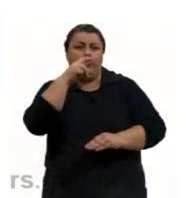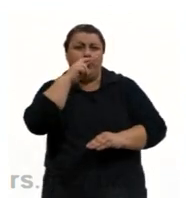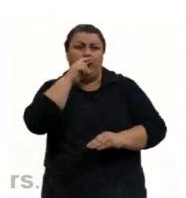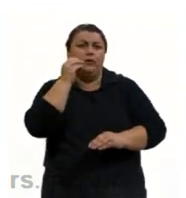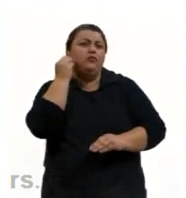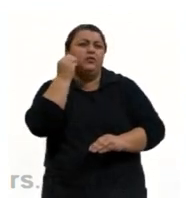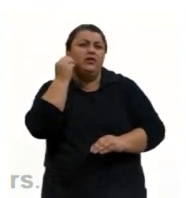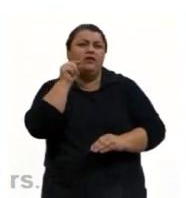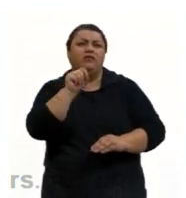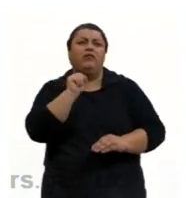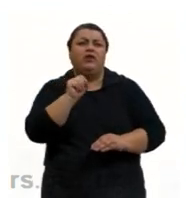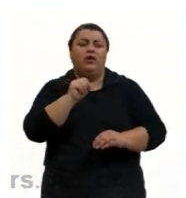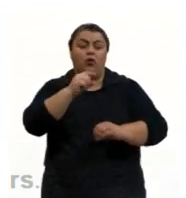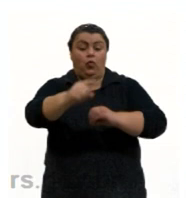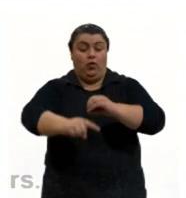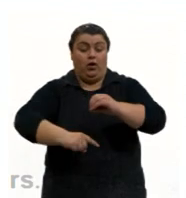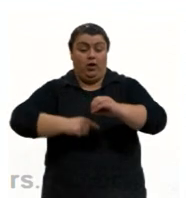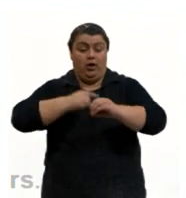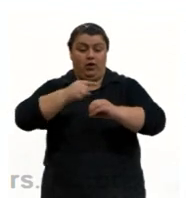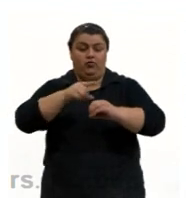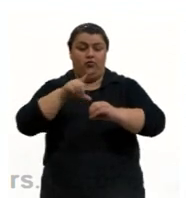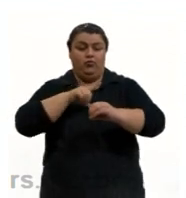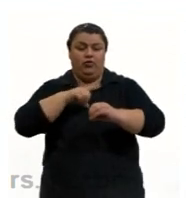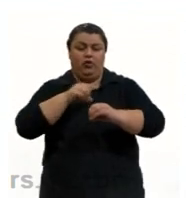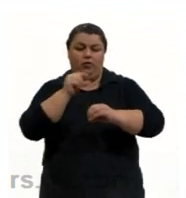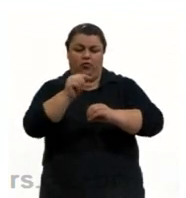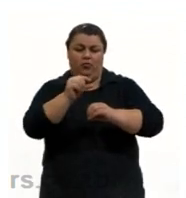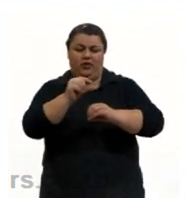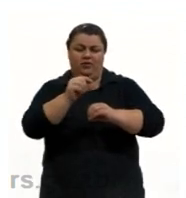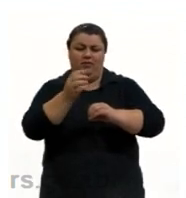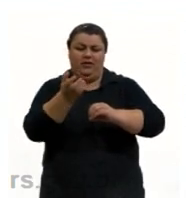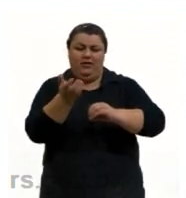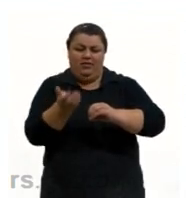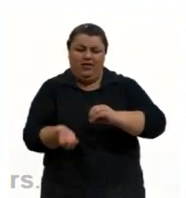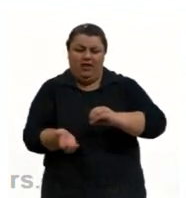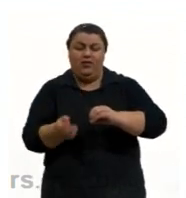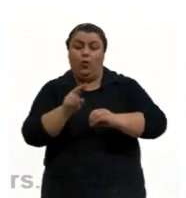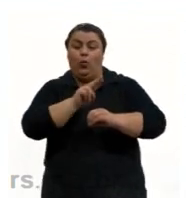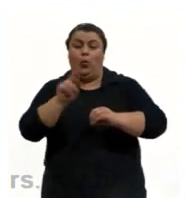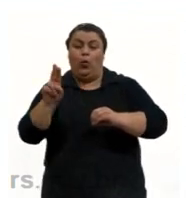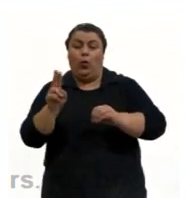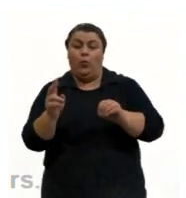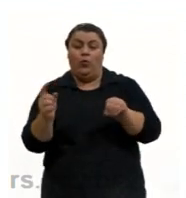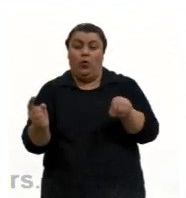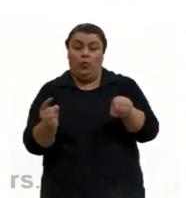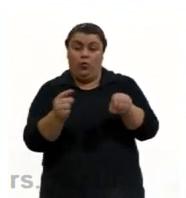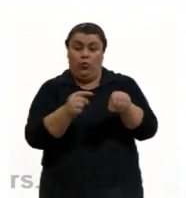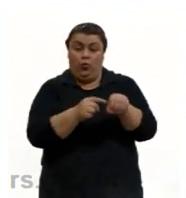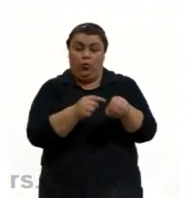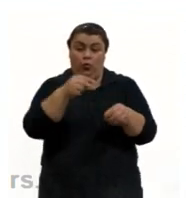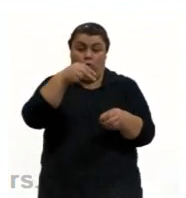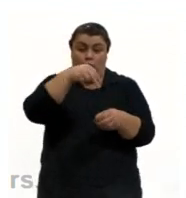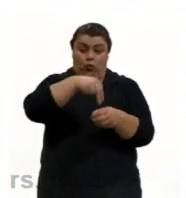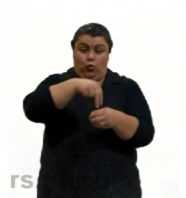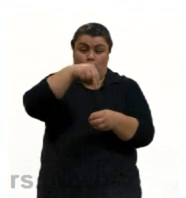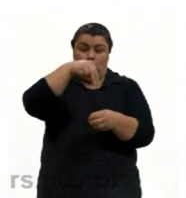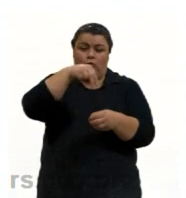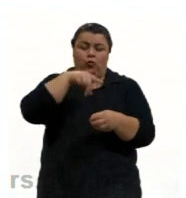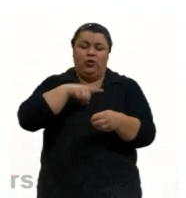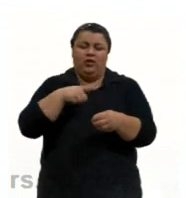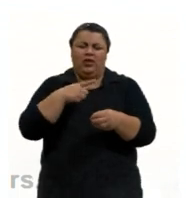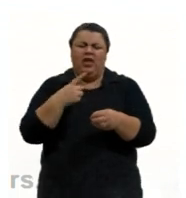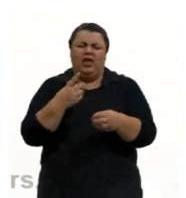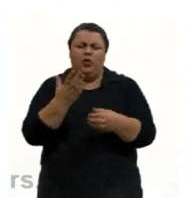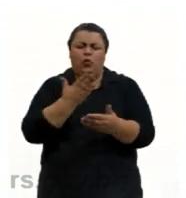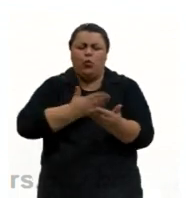as seguintes. O átomo tem uma região mais pesada, chamada de núcleo, que possui praticamente toda a carga,